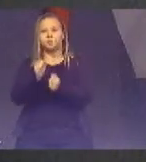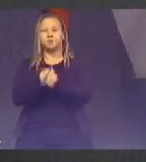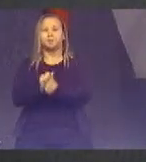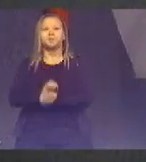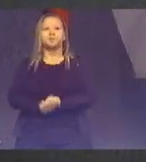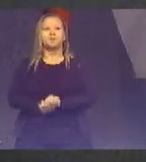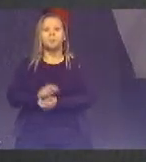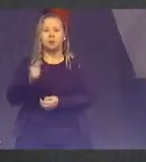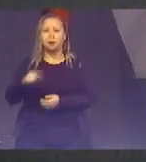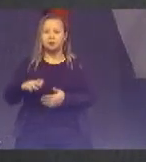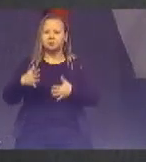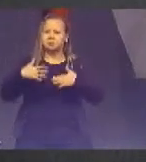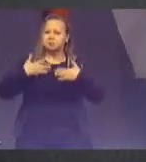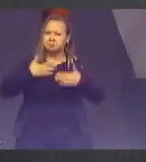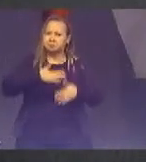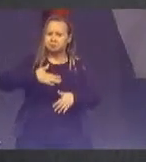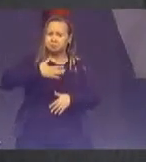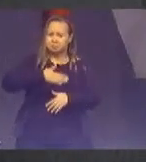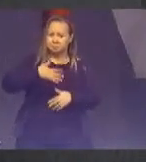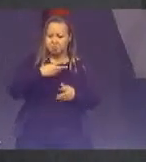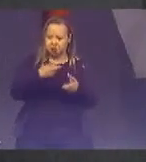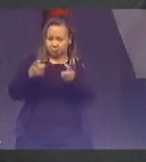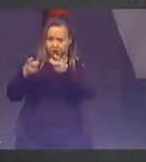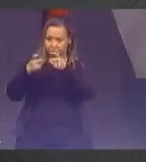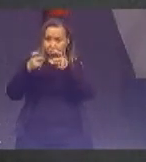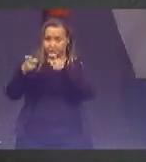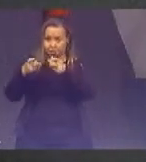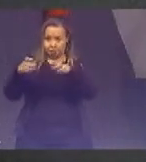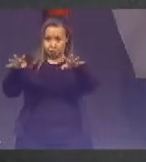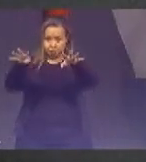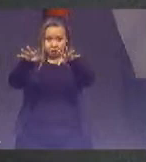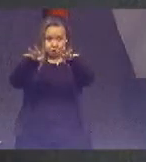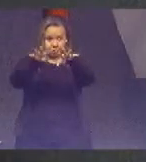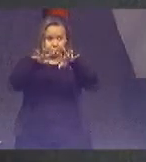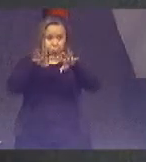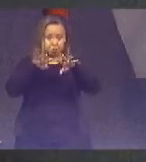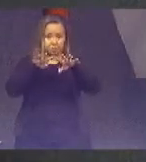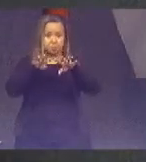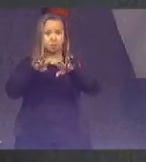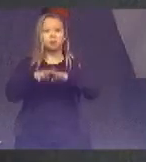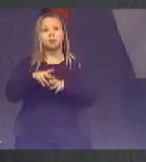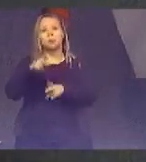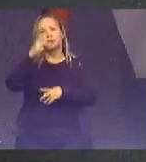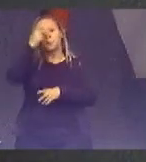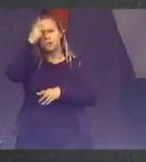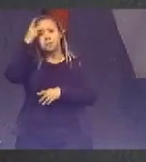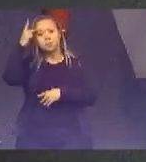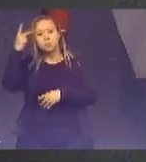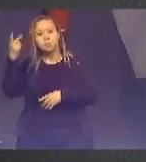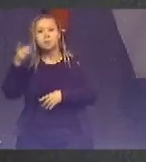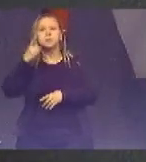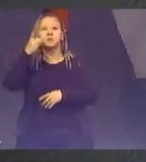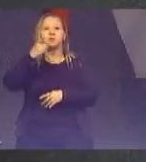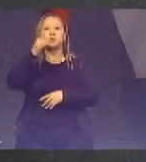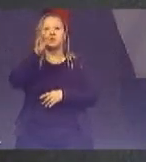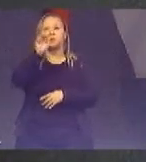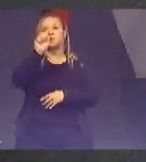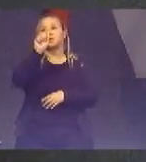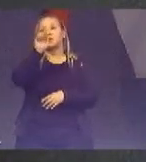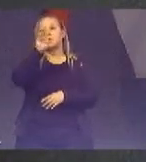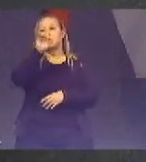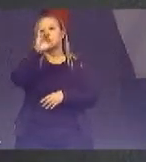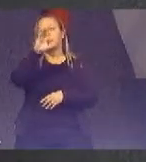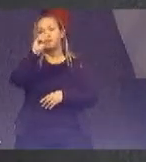satisfação também perceber na plateia o deputado Fábio um